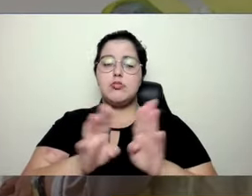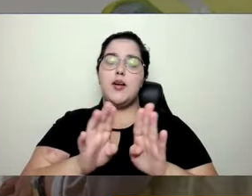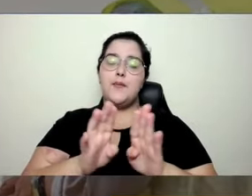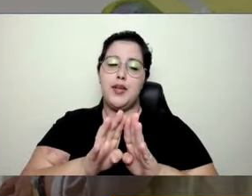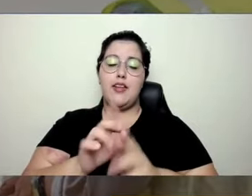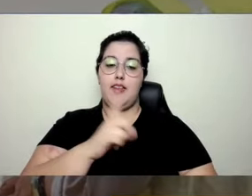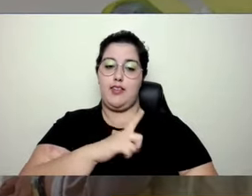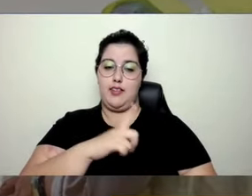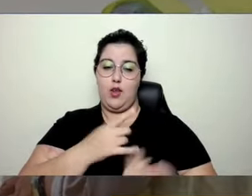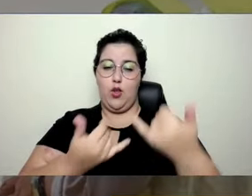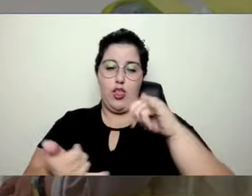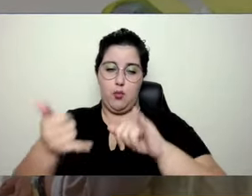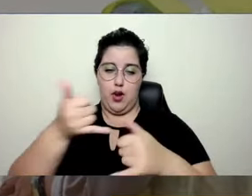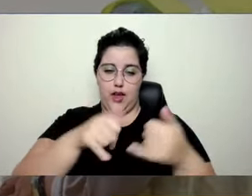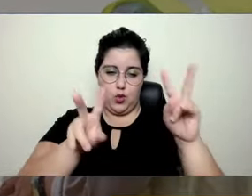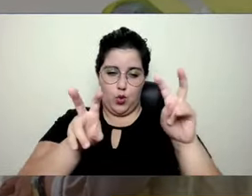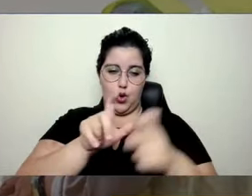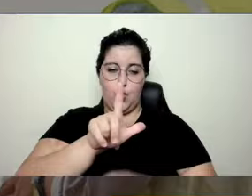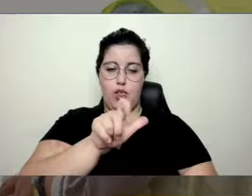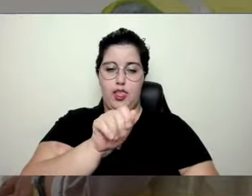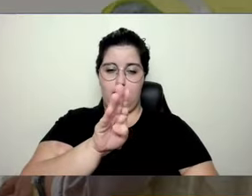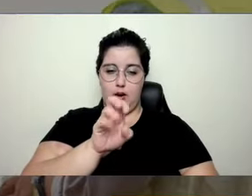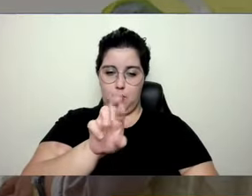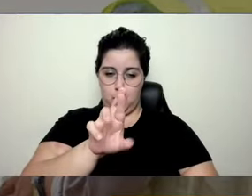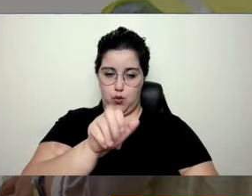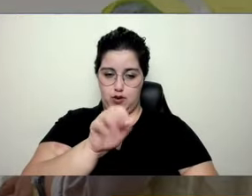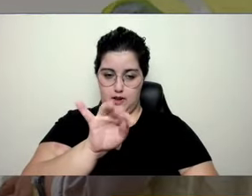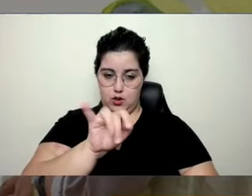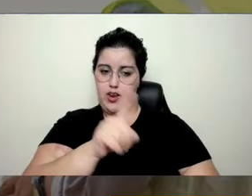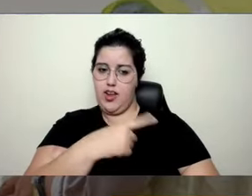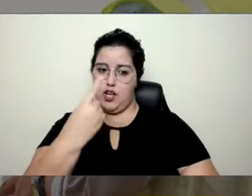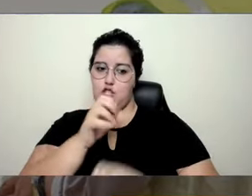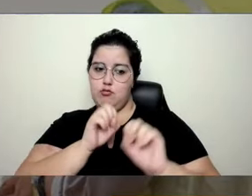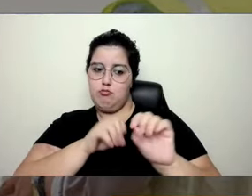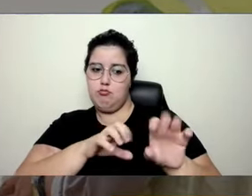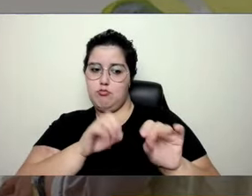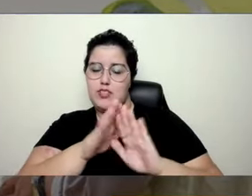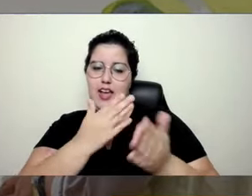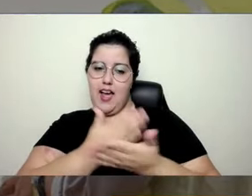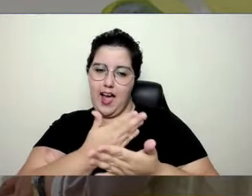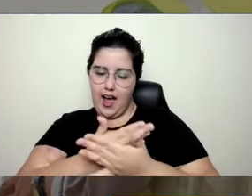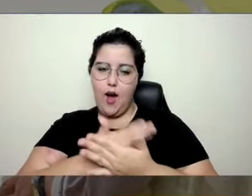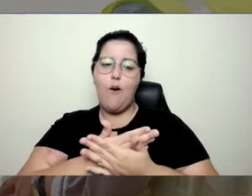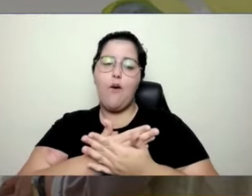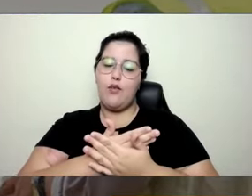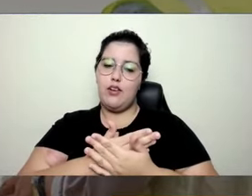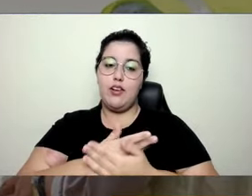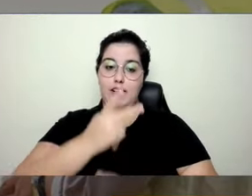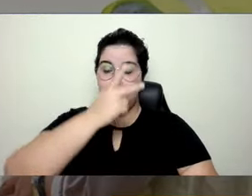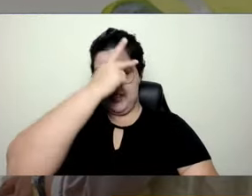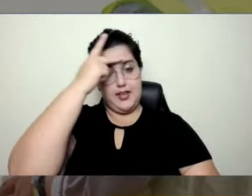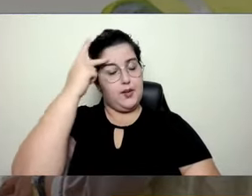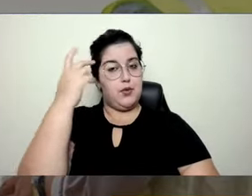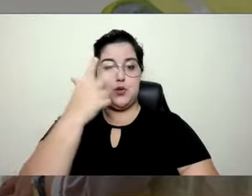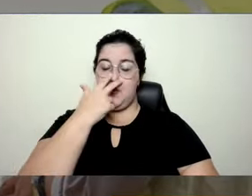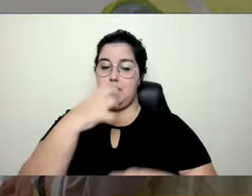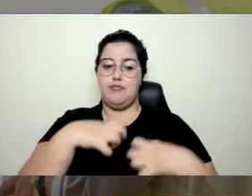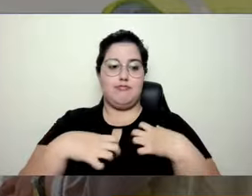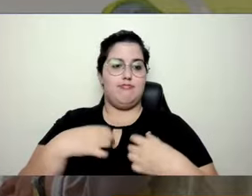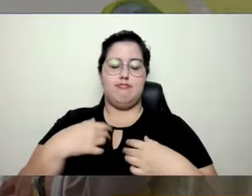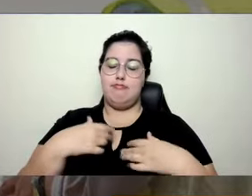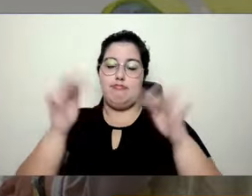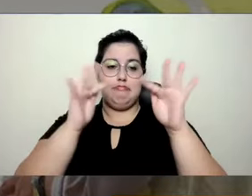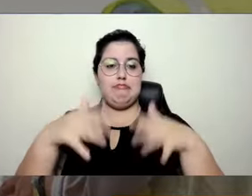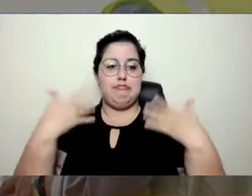laboratório, quando a gente está se preparando, quando a gente está, assim, esse monte de foguete, né, que são